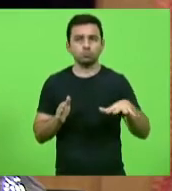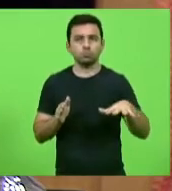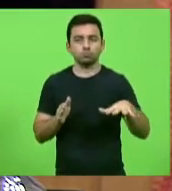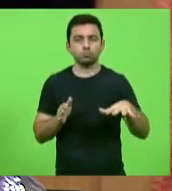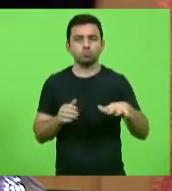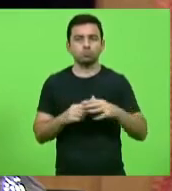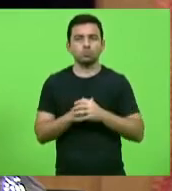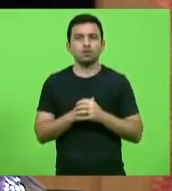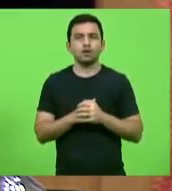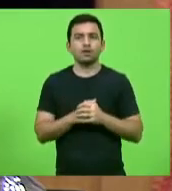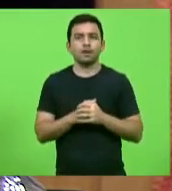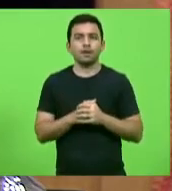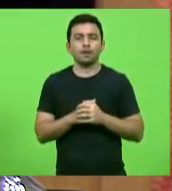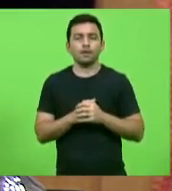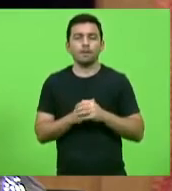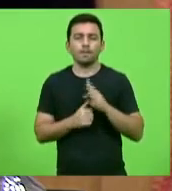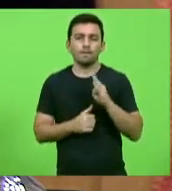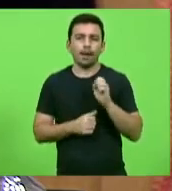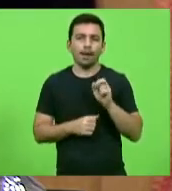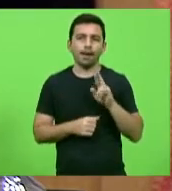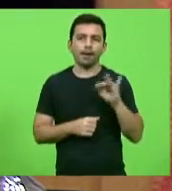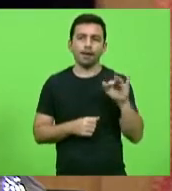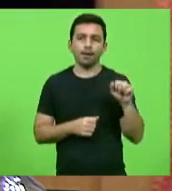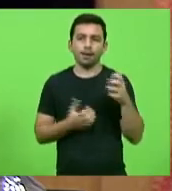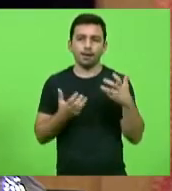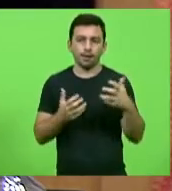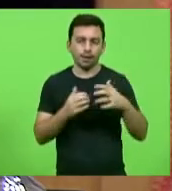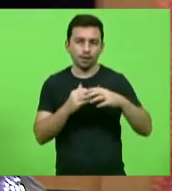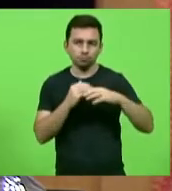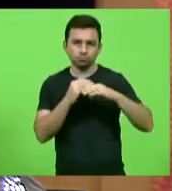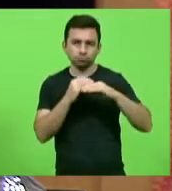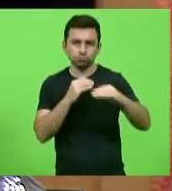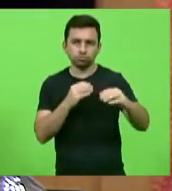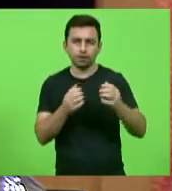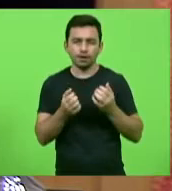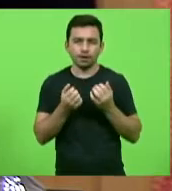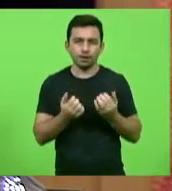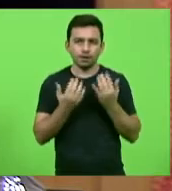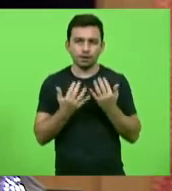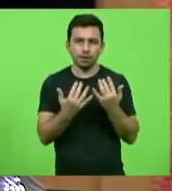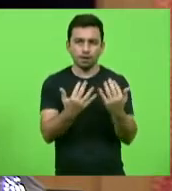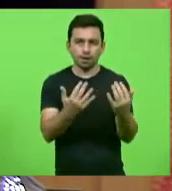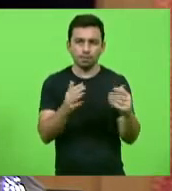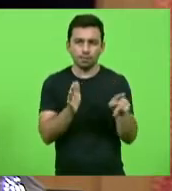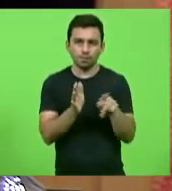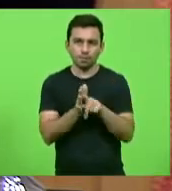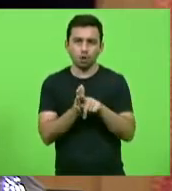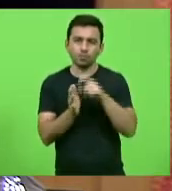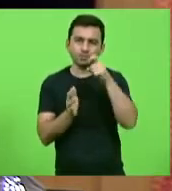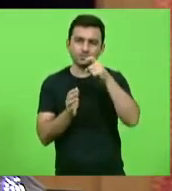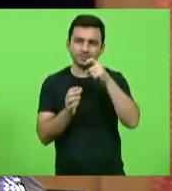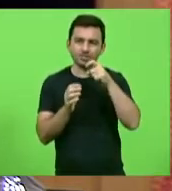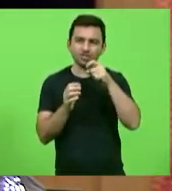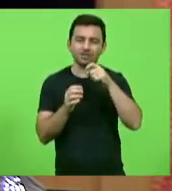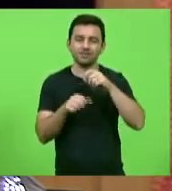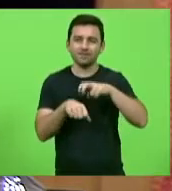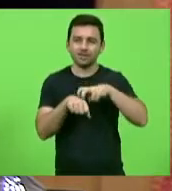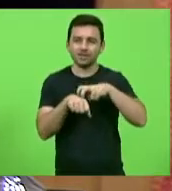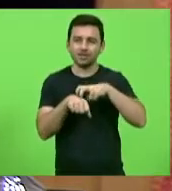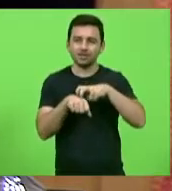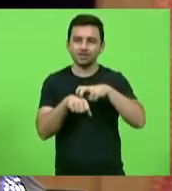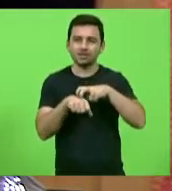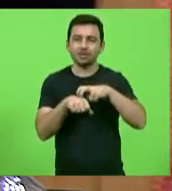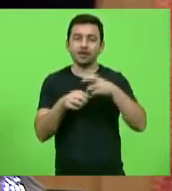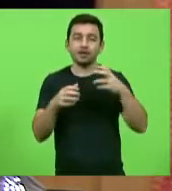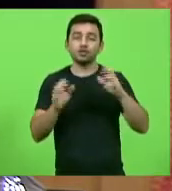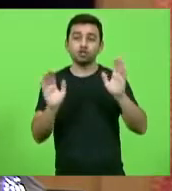sentido de que seja colocado grama sintética naquele local, a prefeitura já está tratando de